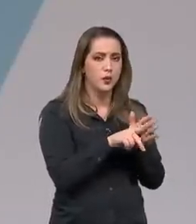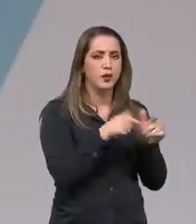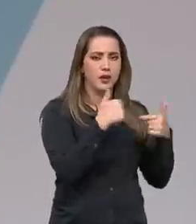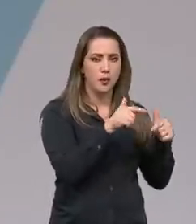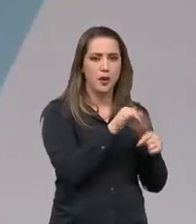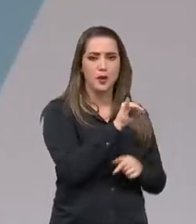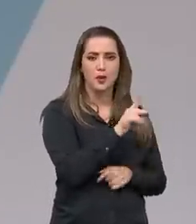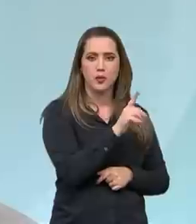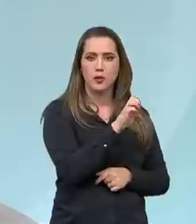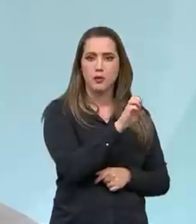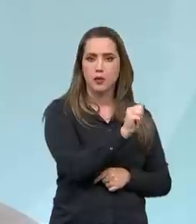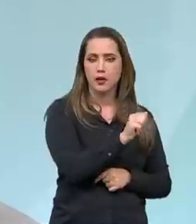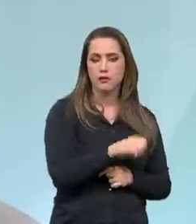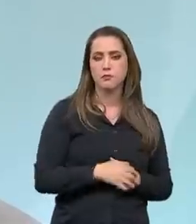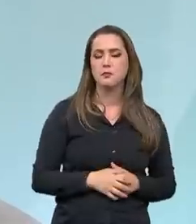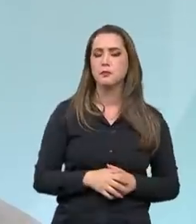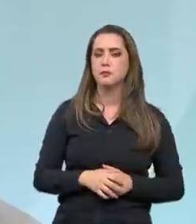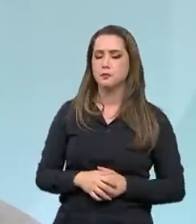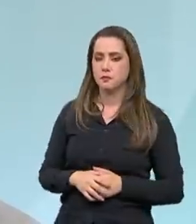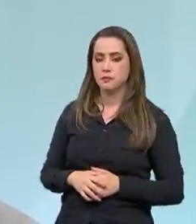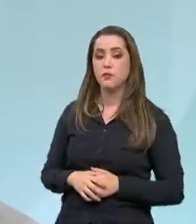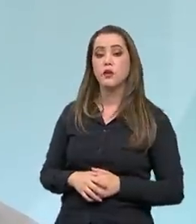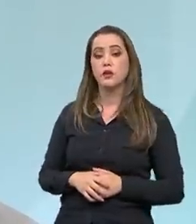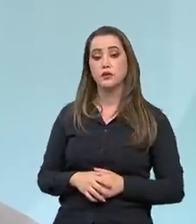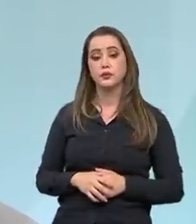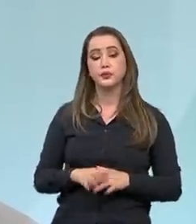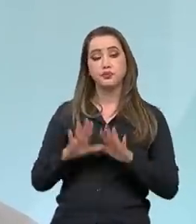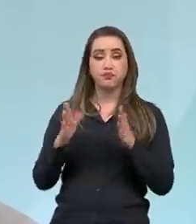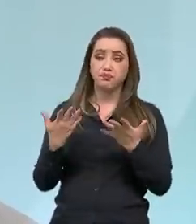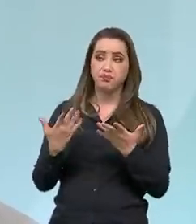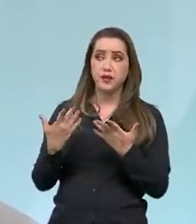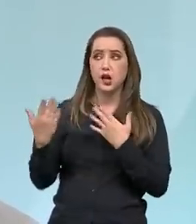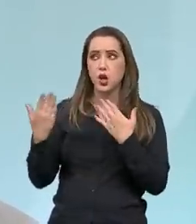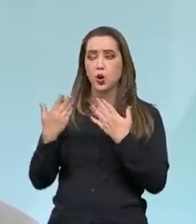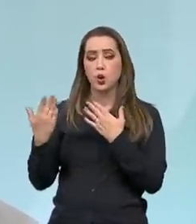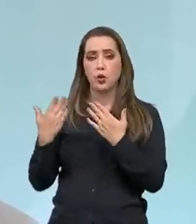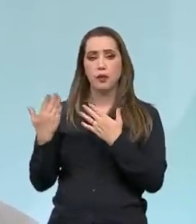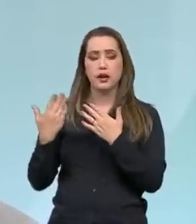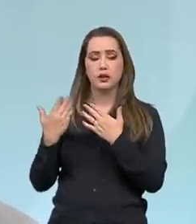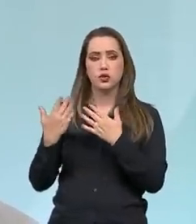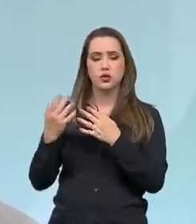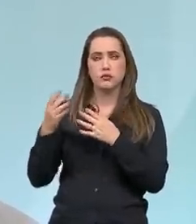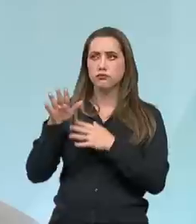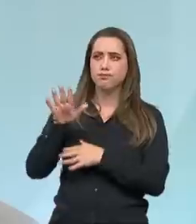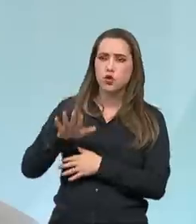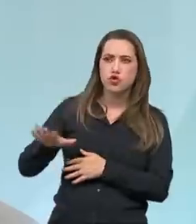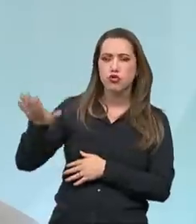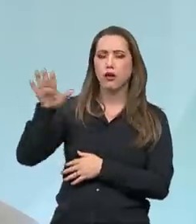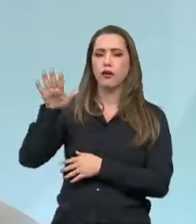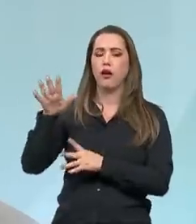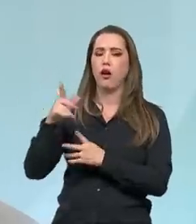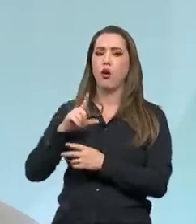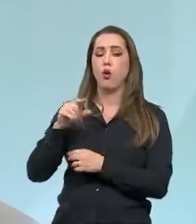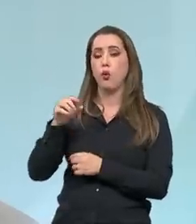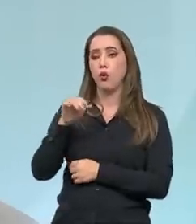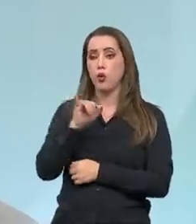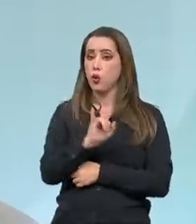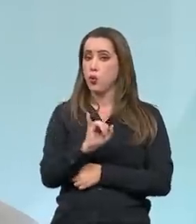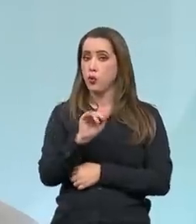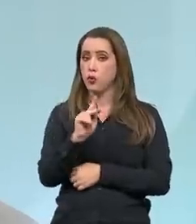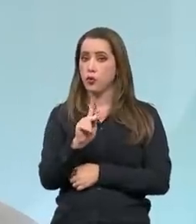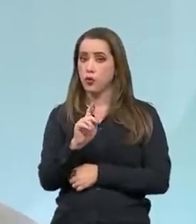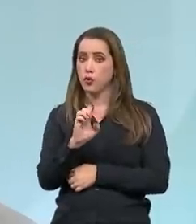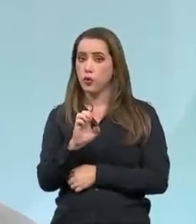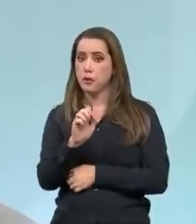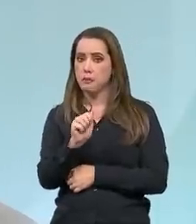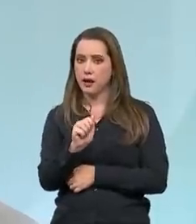não é? O IPEA, ele tem, falando de uma forma bem geral para o público, tem três funções. A